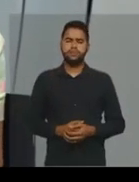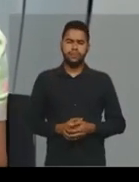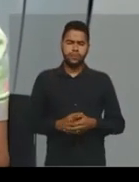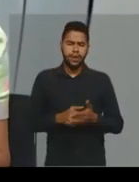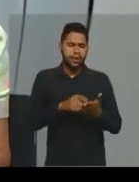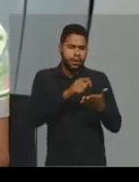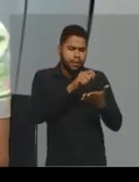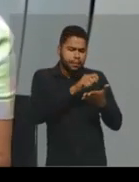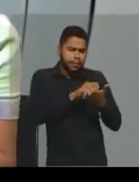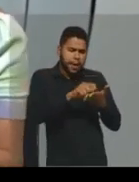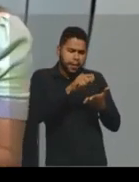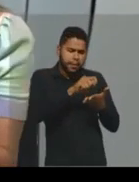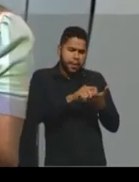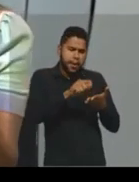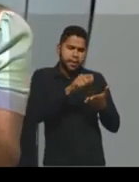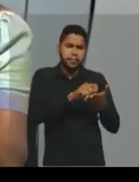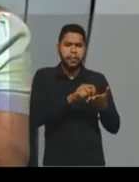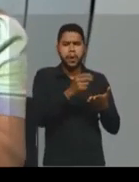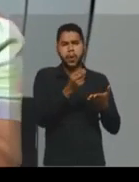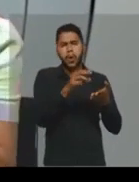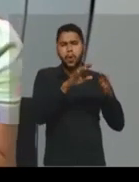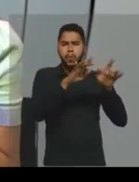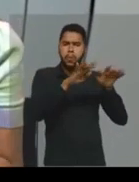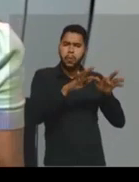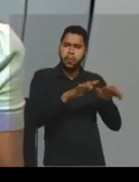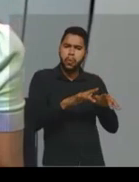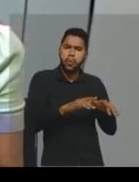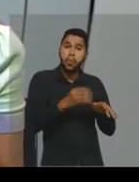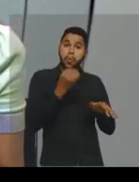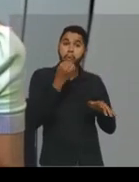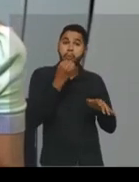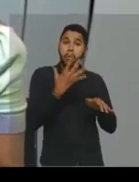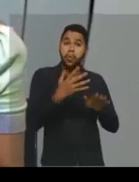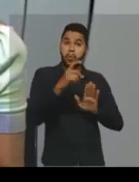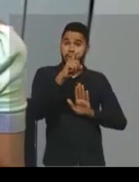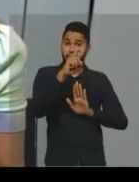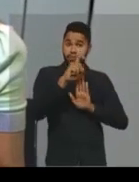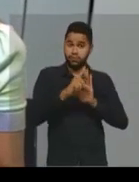um bom texto, a primeira coisa,